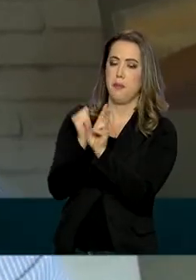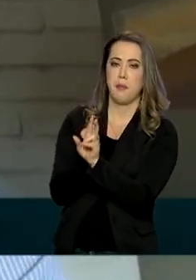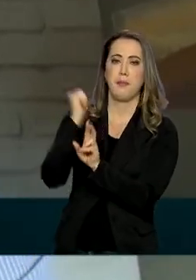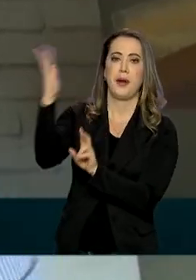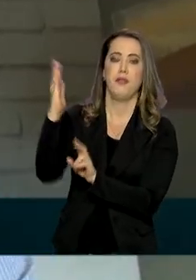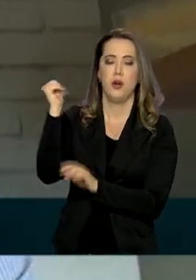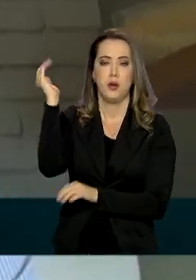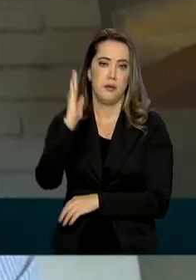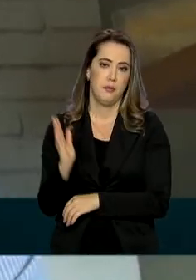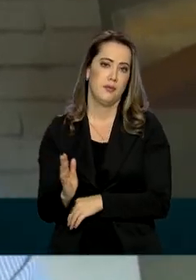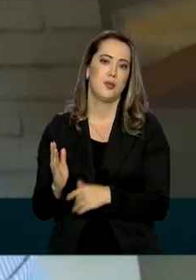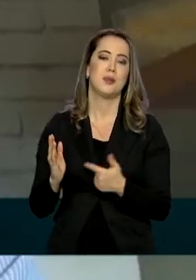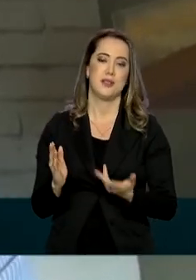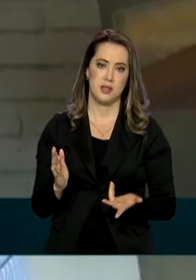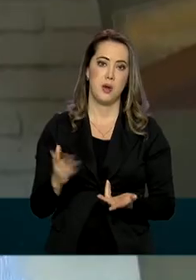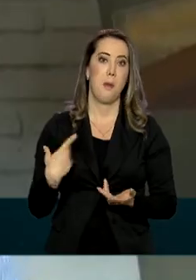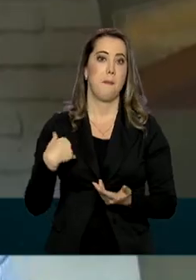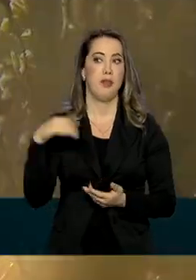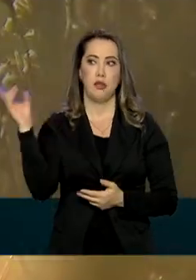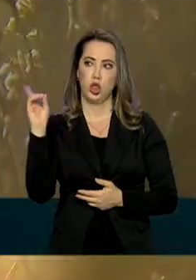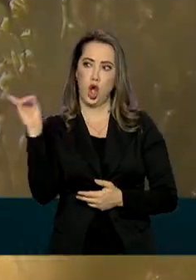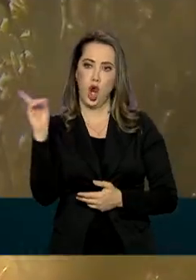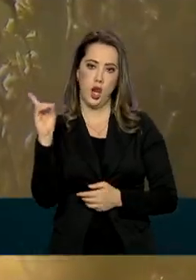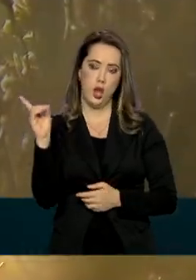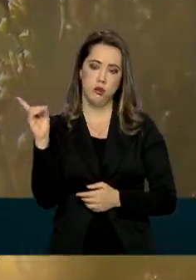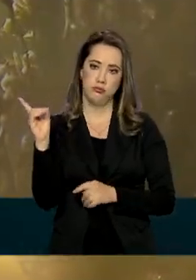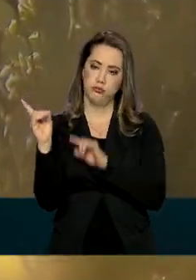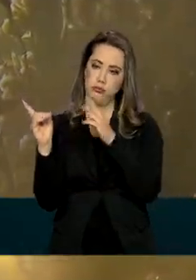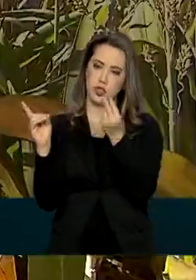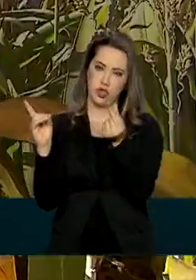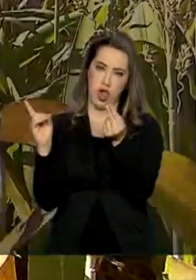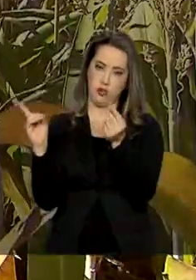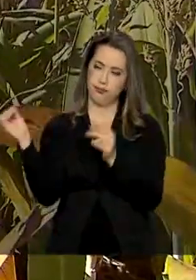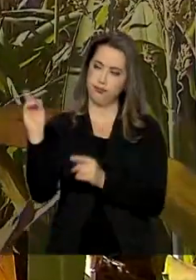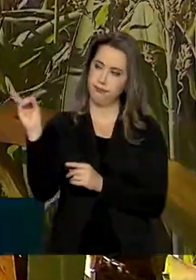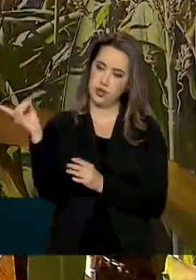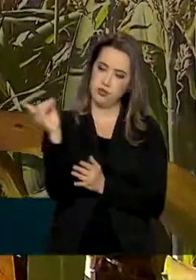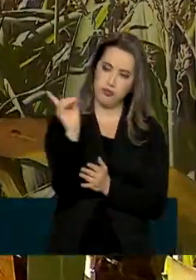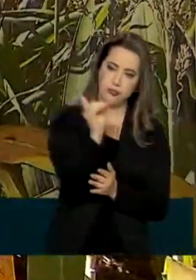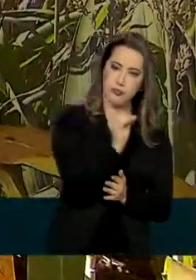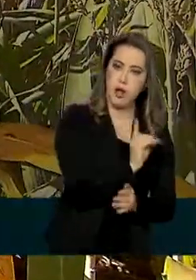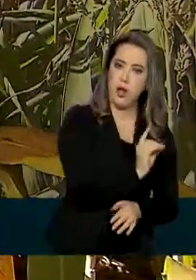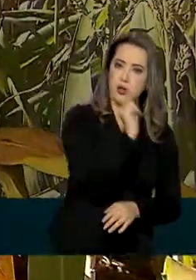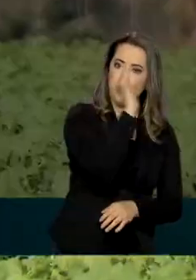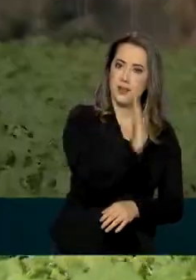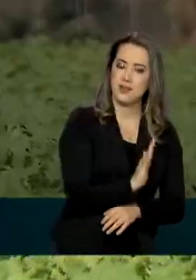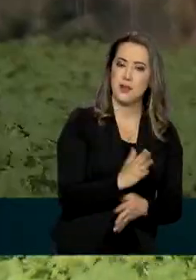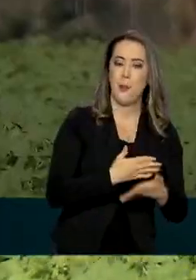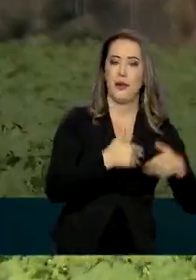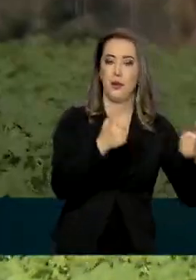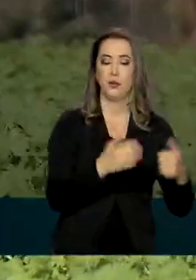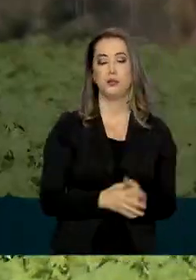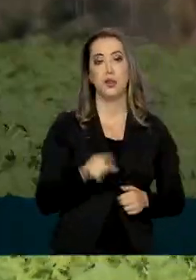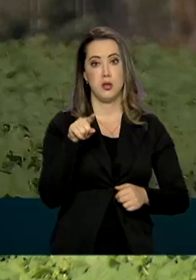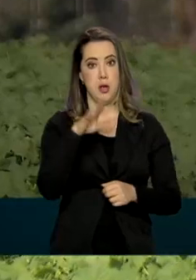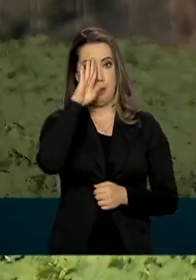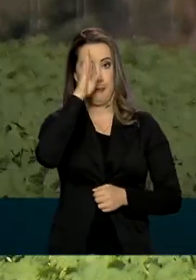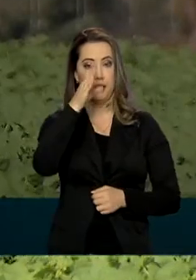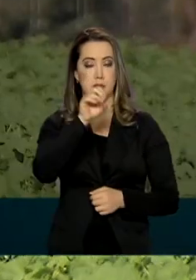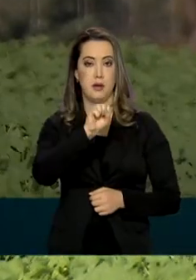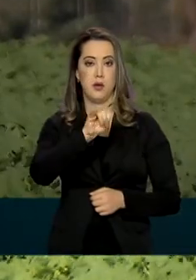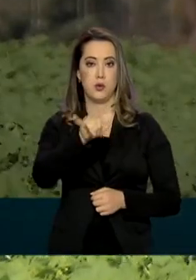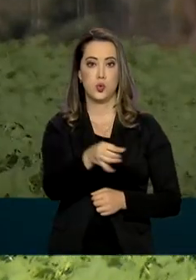mais dólares entrando no Brasil. O aumento na safra será puxado principalmente pela soja, que é o carro-chefe da